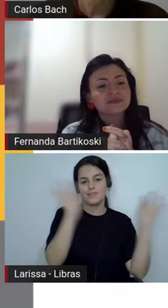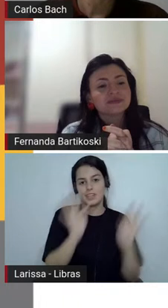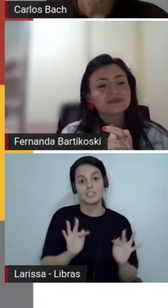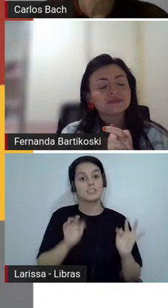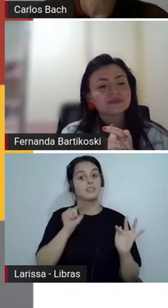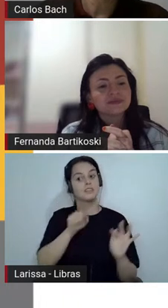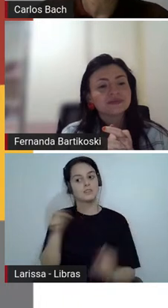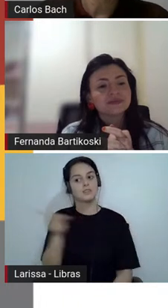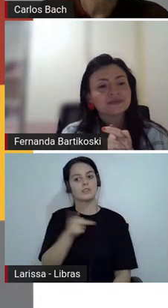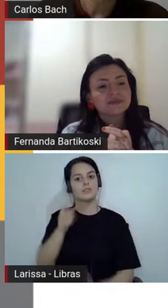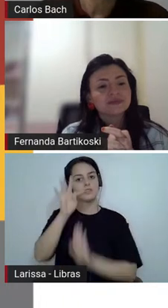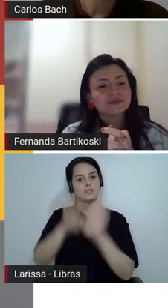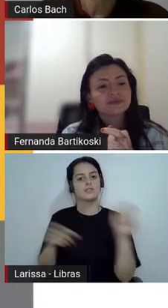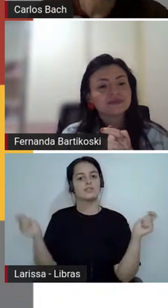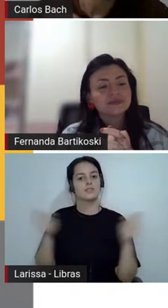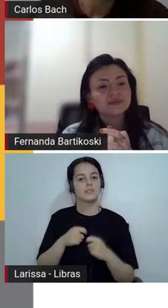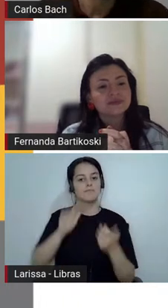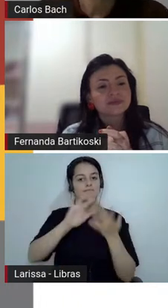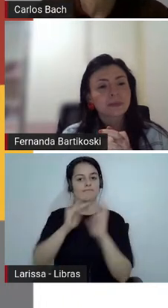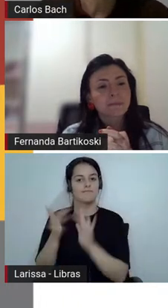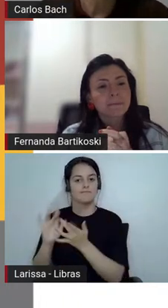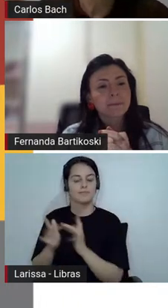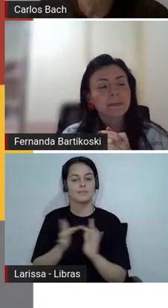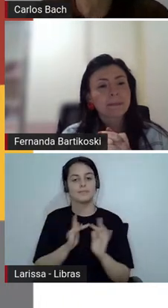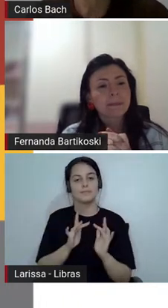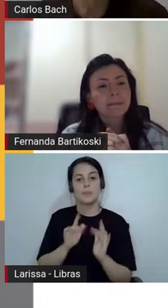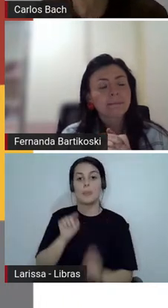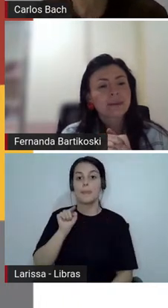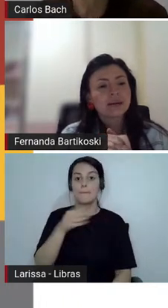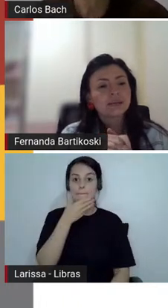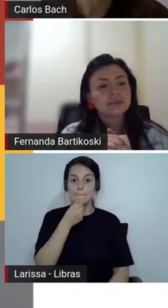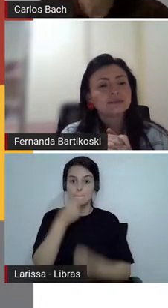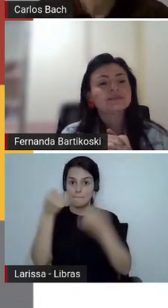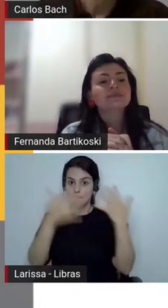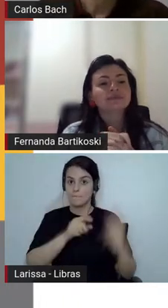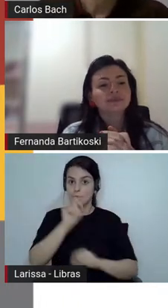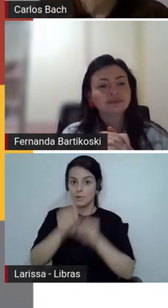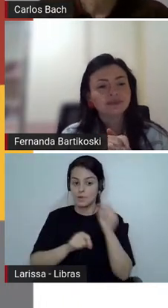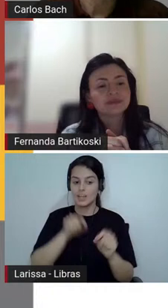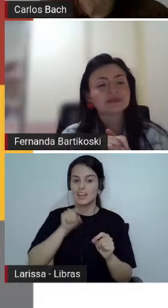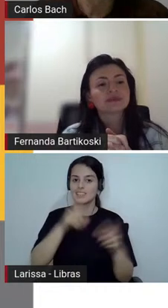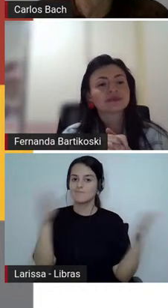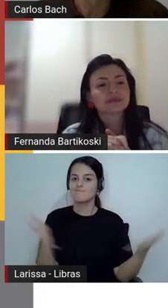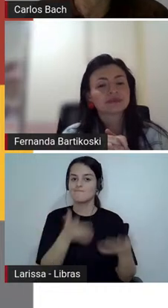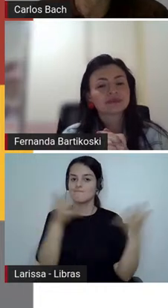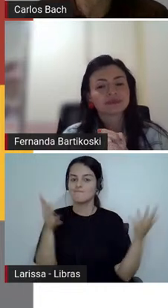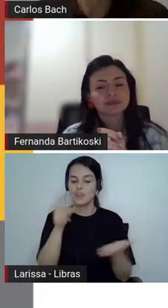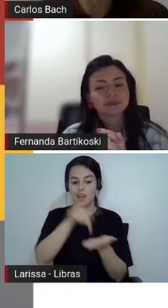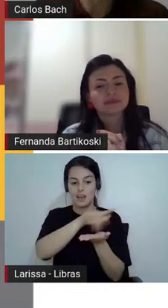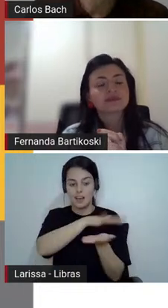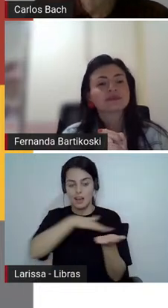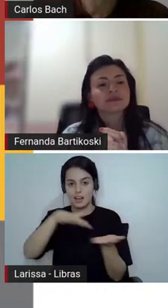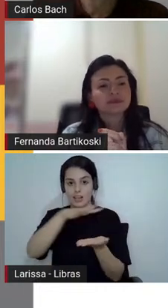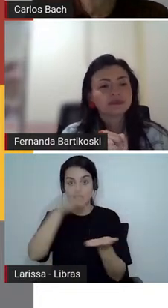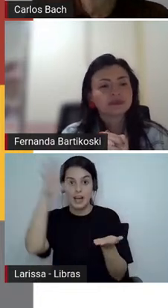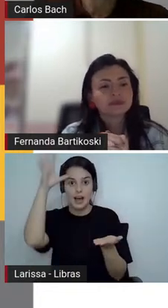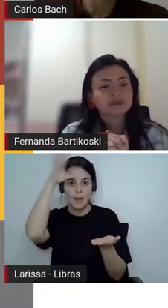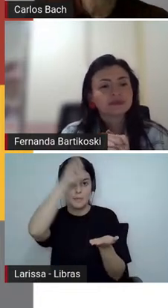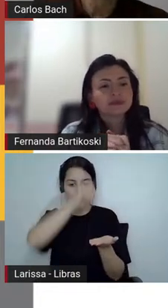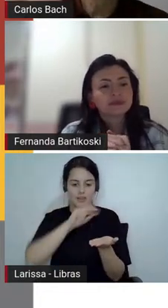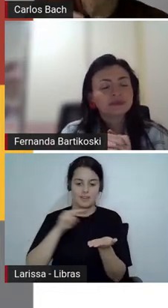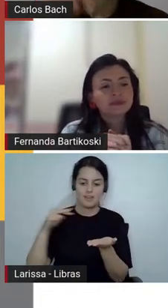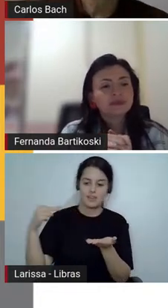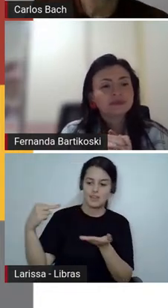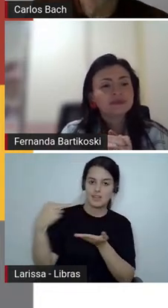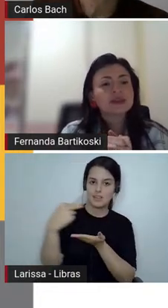aprendam que a gente a gente não eles a gente aprenda a olhar esse olhar que também pode ser sobre a própria